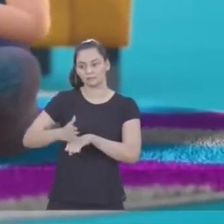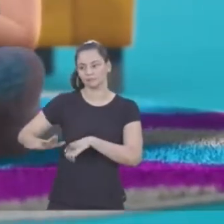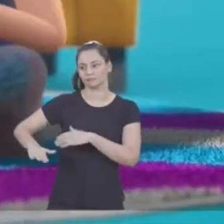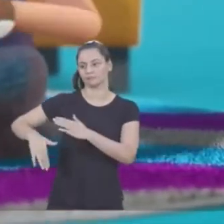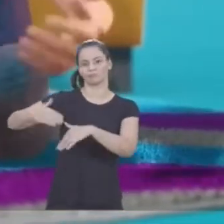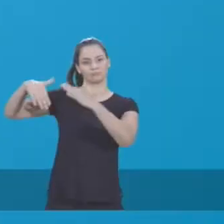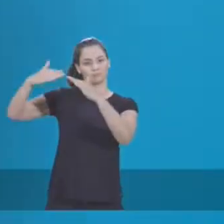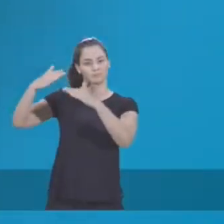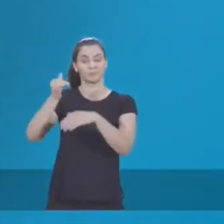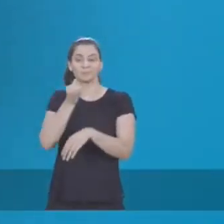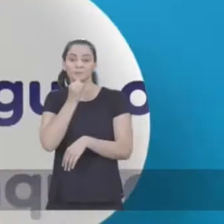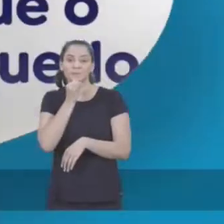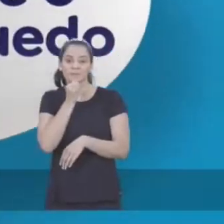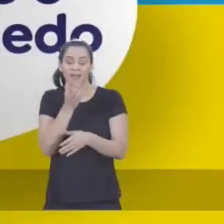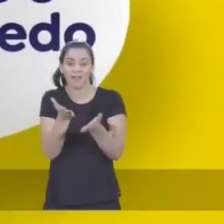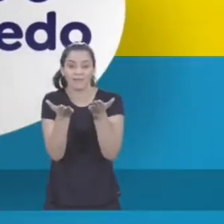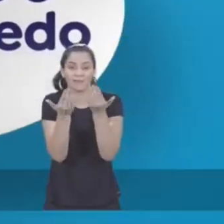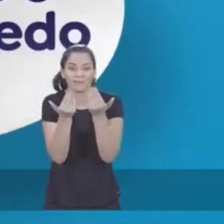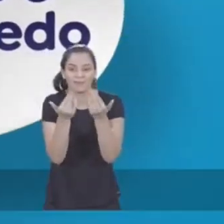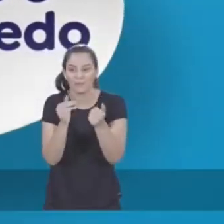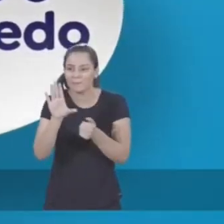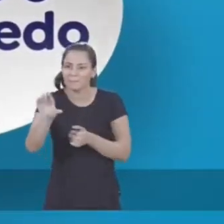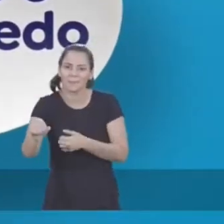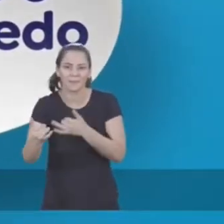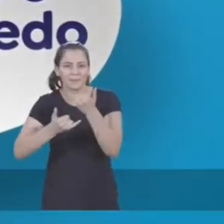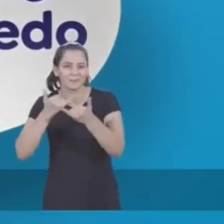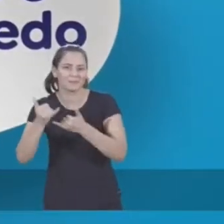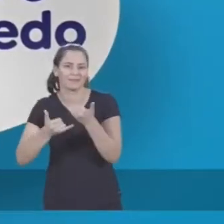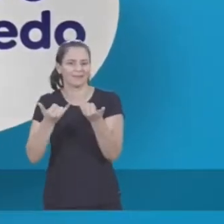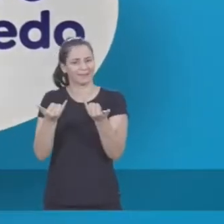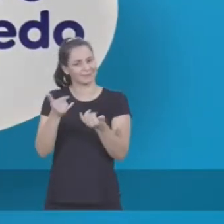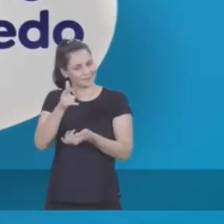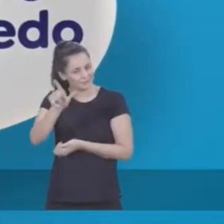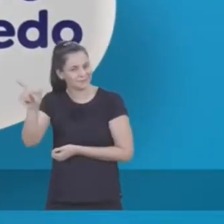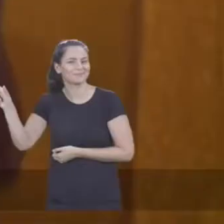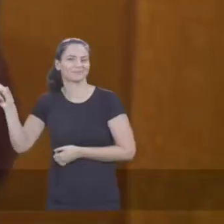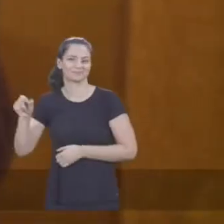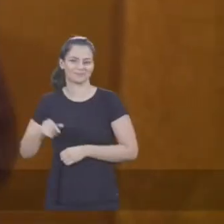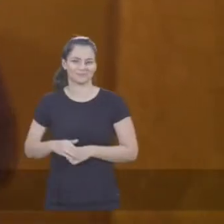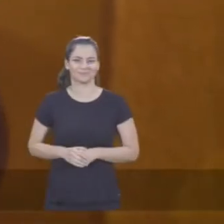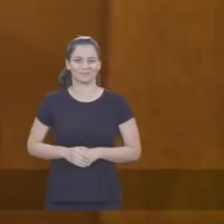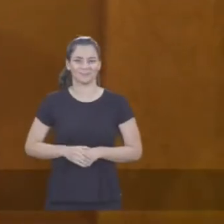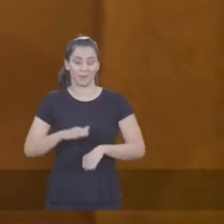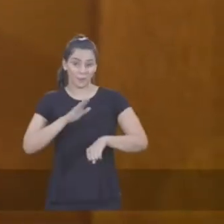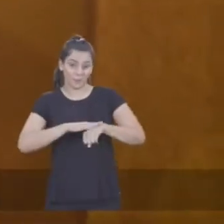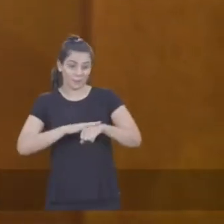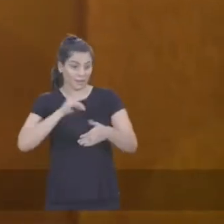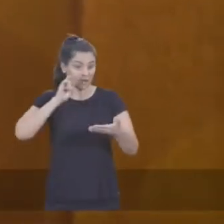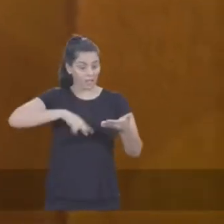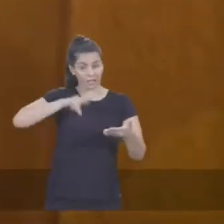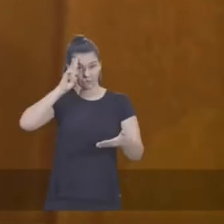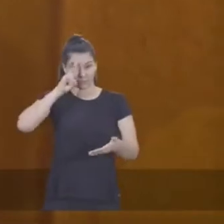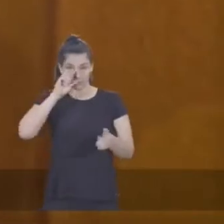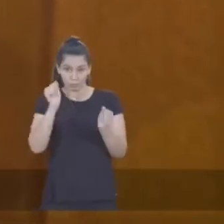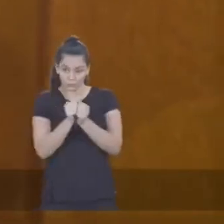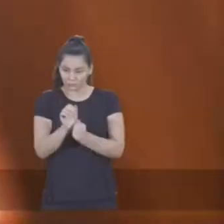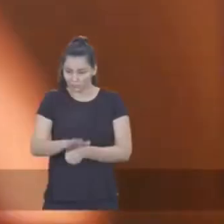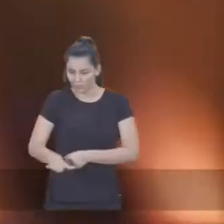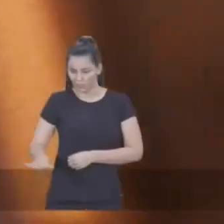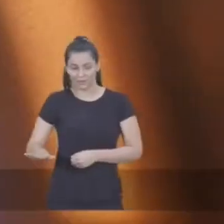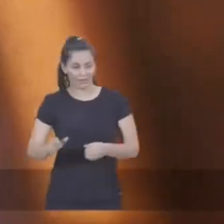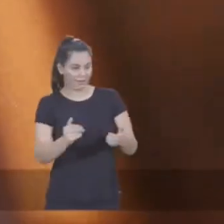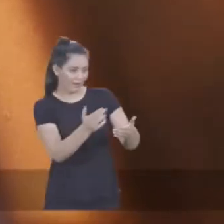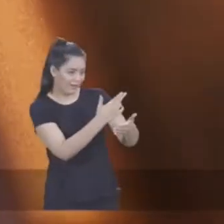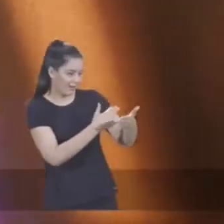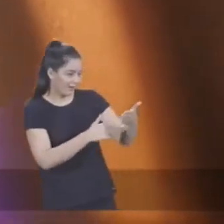desenvolvimento, como vem aqui, pegue o brinquedo, entre outras. Quando for ler histórias para a criança, mostre